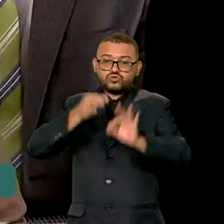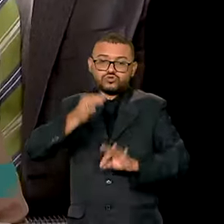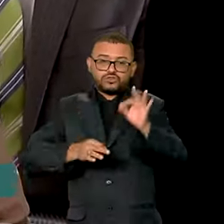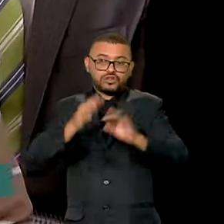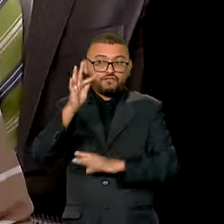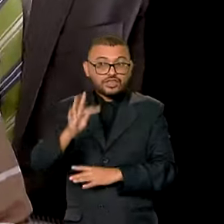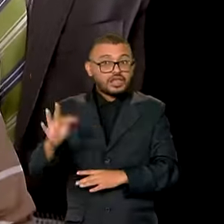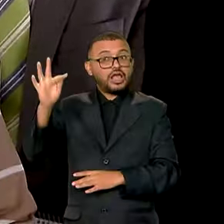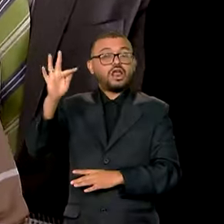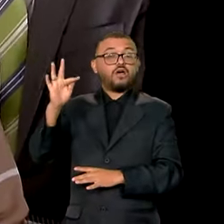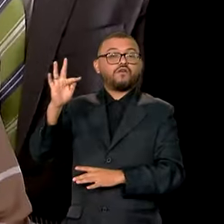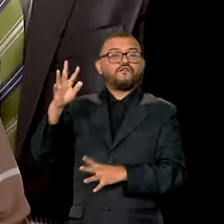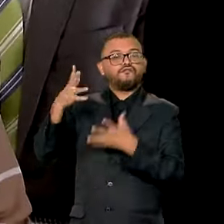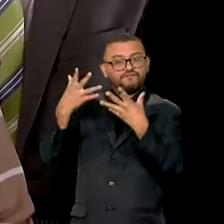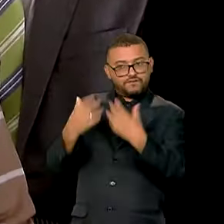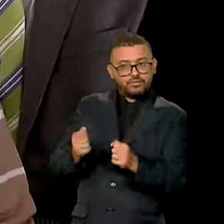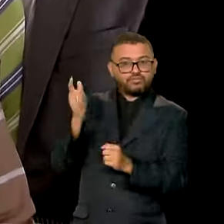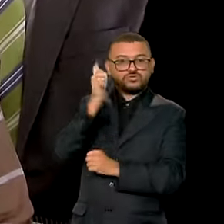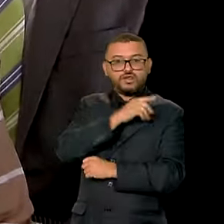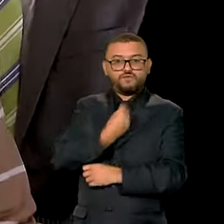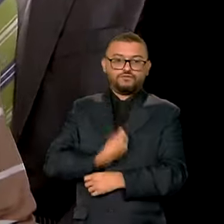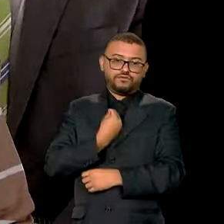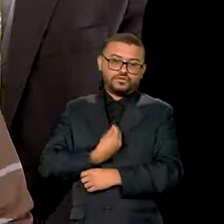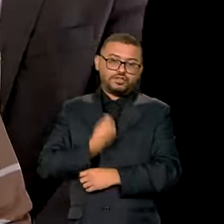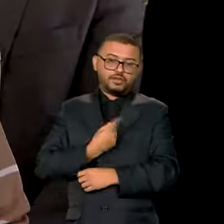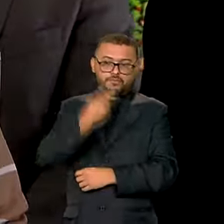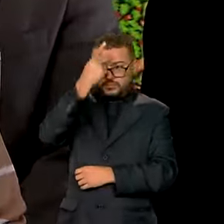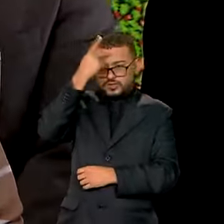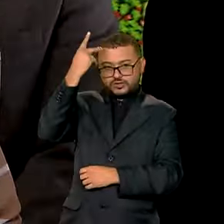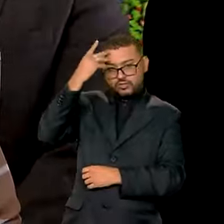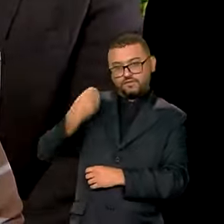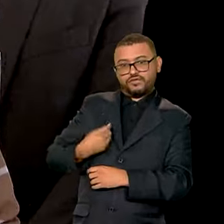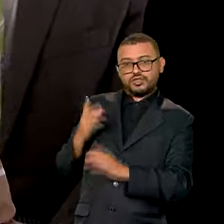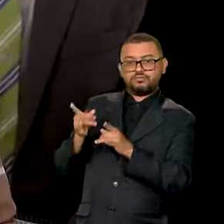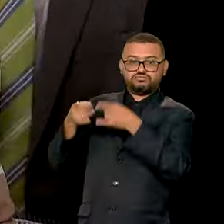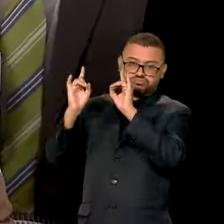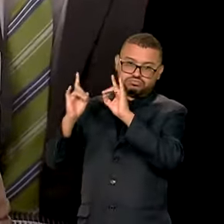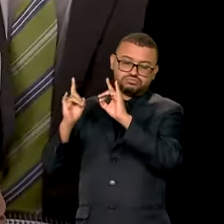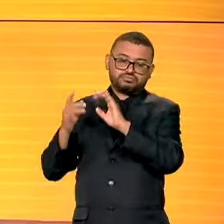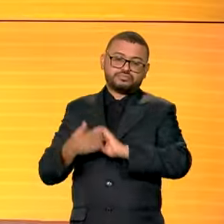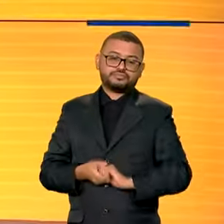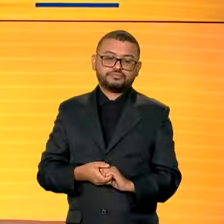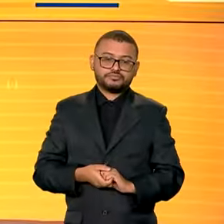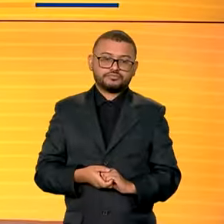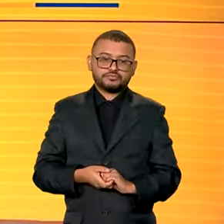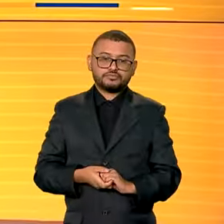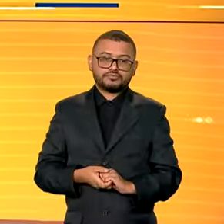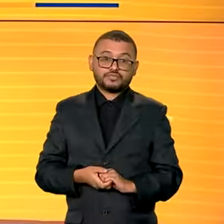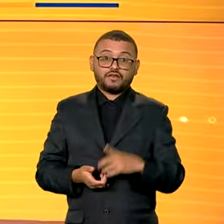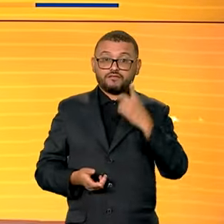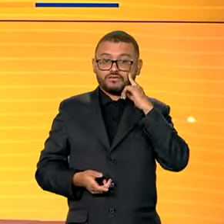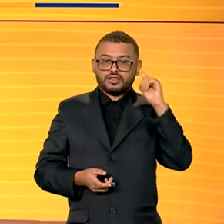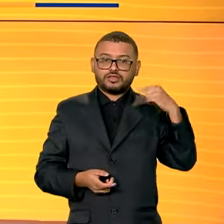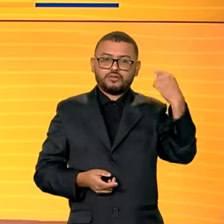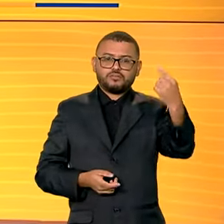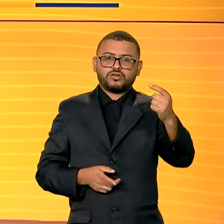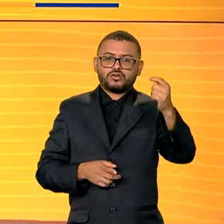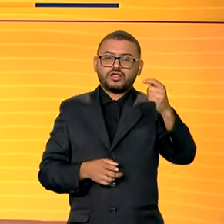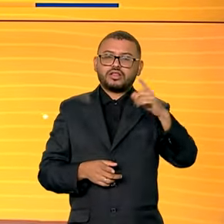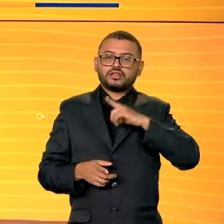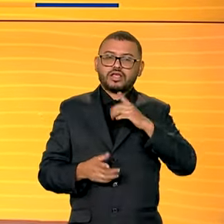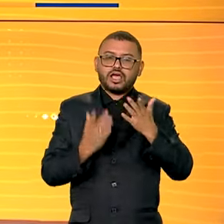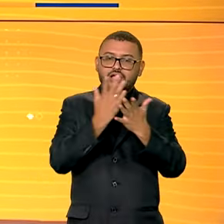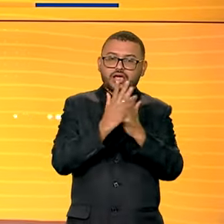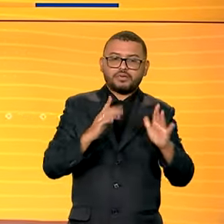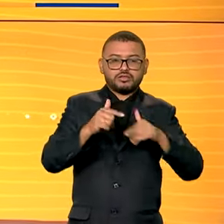e estadual, e que já já vai virar realidade na vida dos mutuários e dos ocupantes desses prédios. Veja a seguir, Combate ao